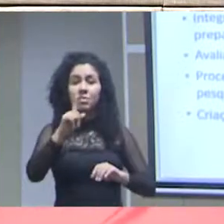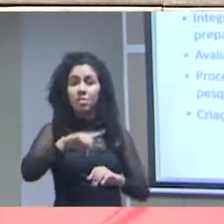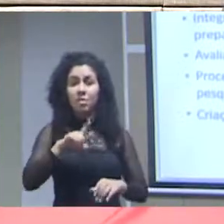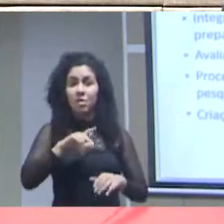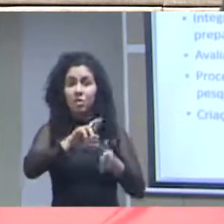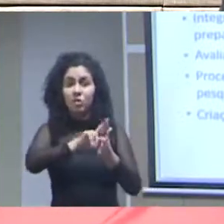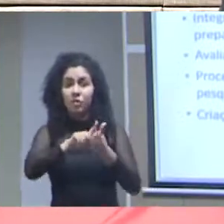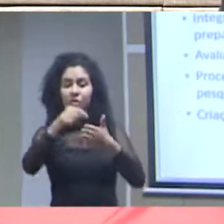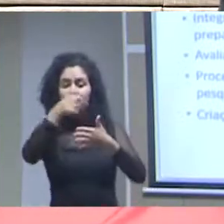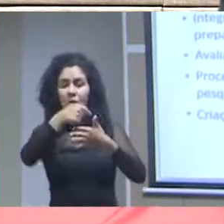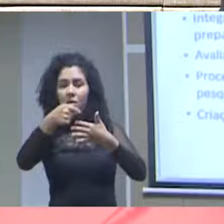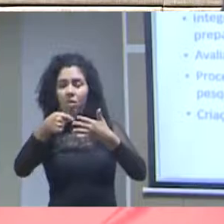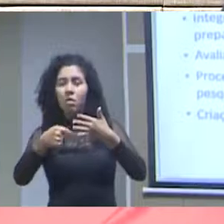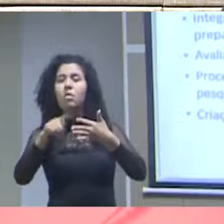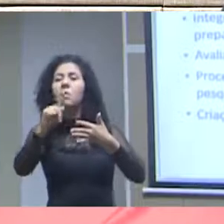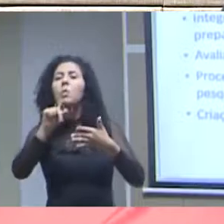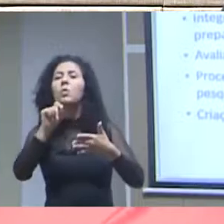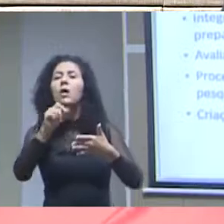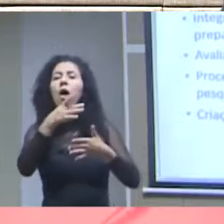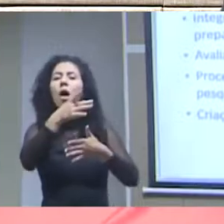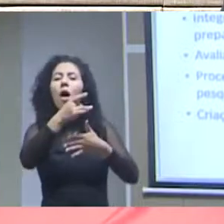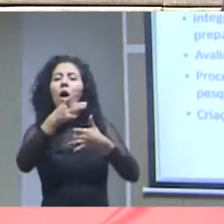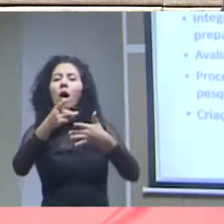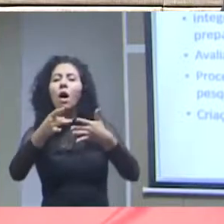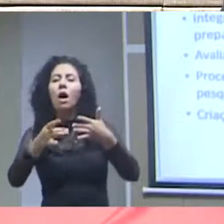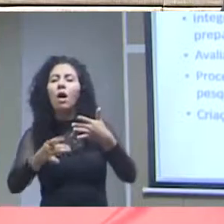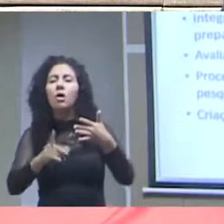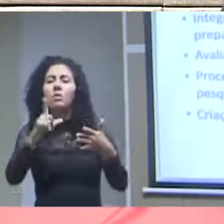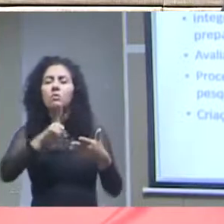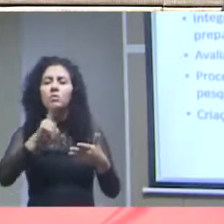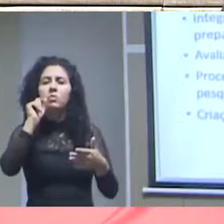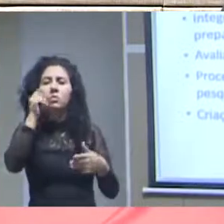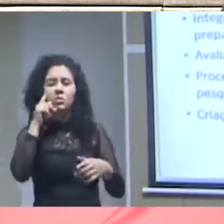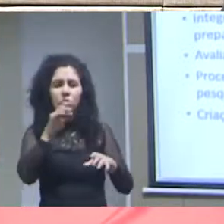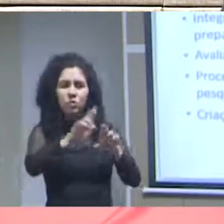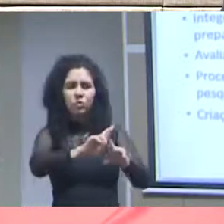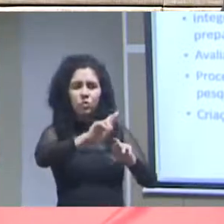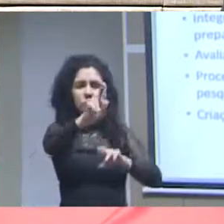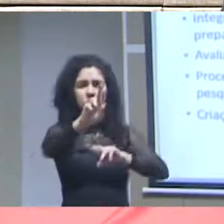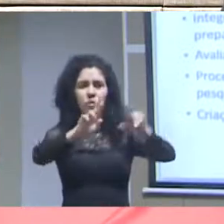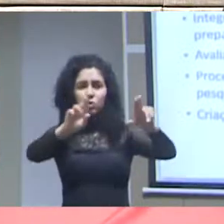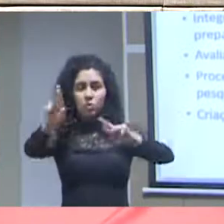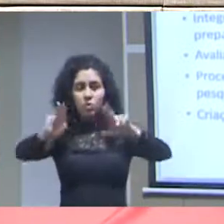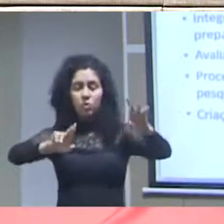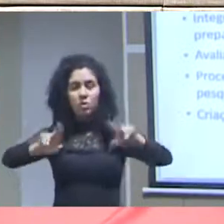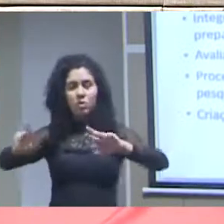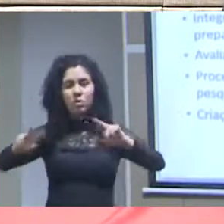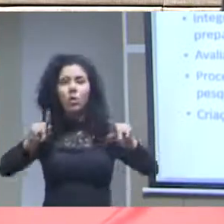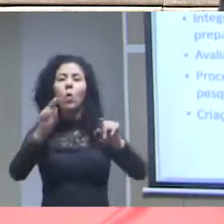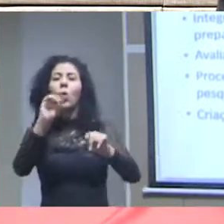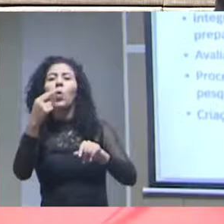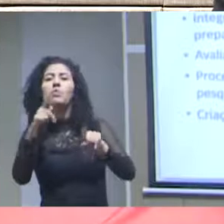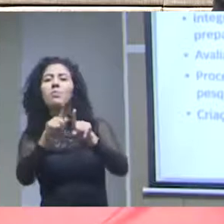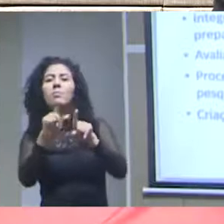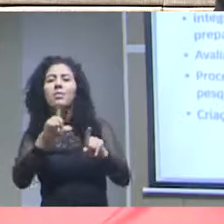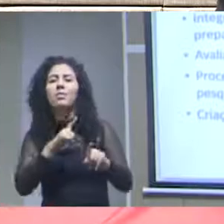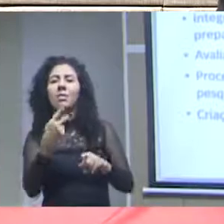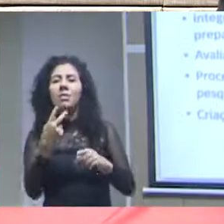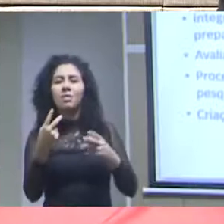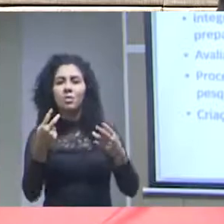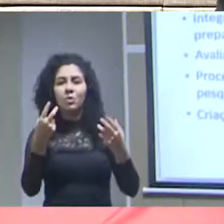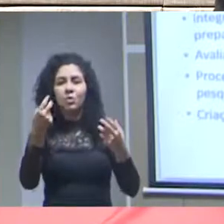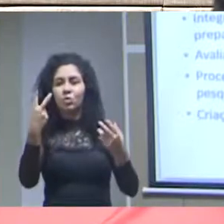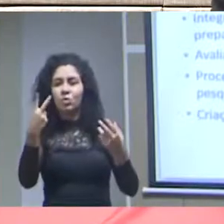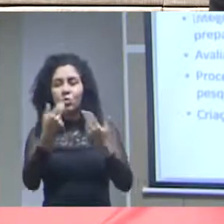delas tem muitas vezes identificadores diferentes ou a duplicidade de dados então é um desafio enorme fazer essa